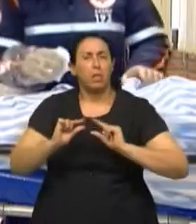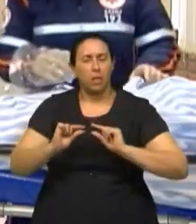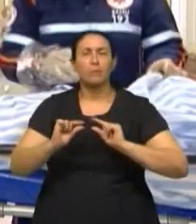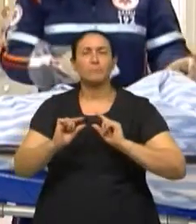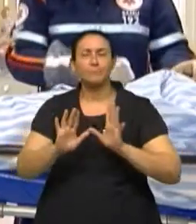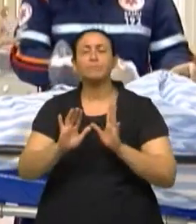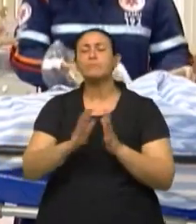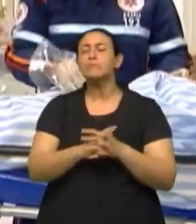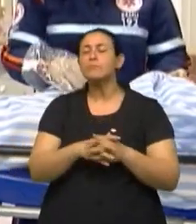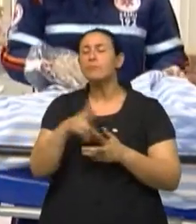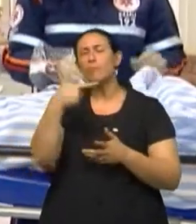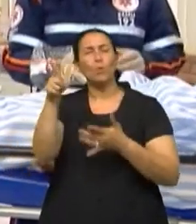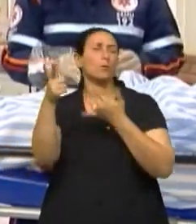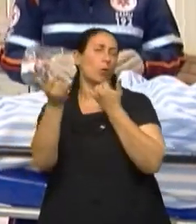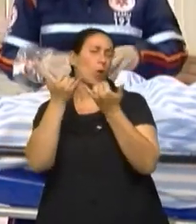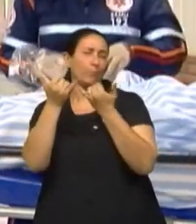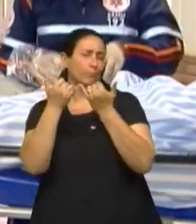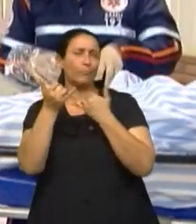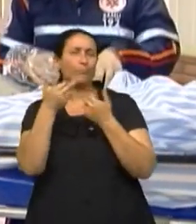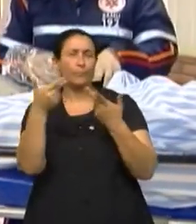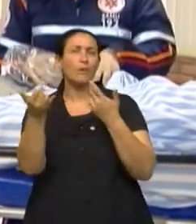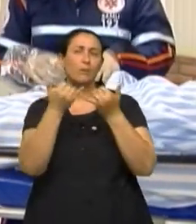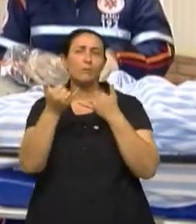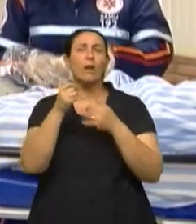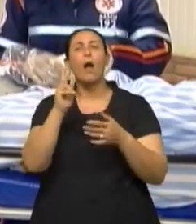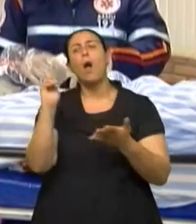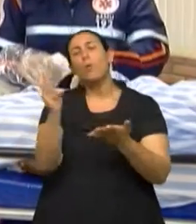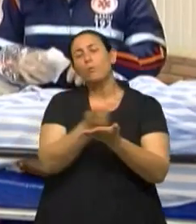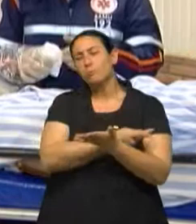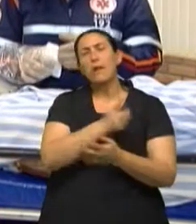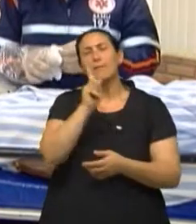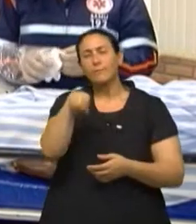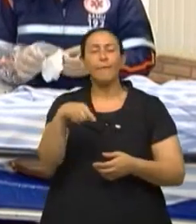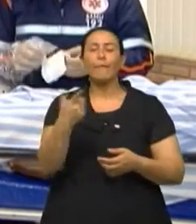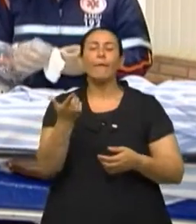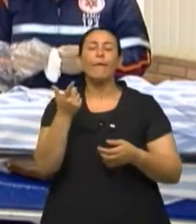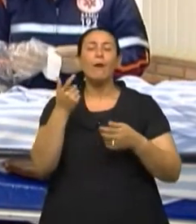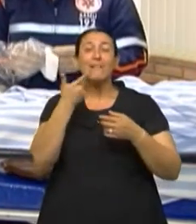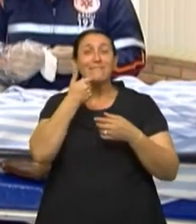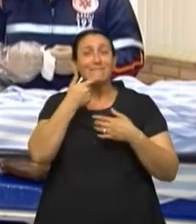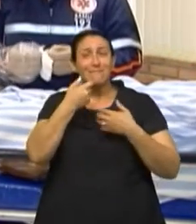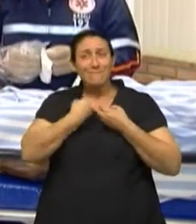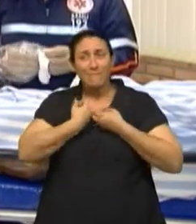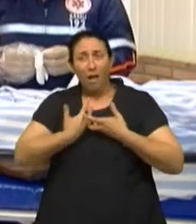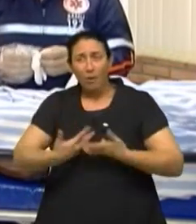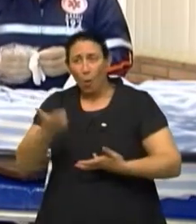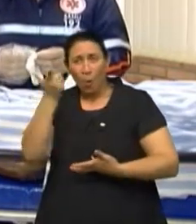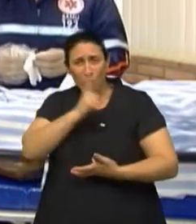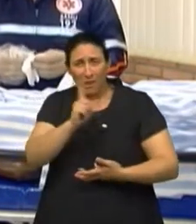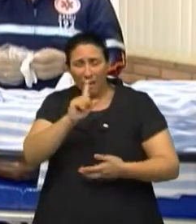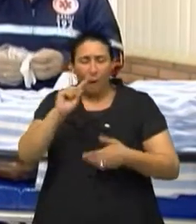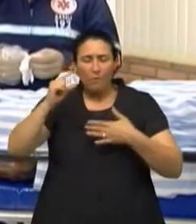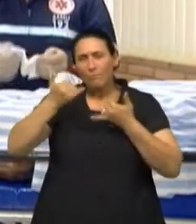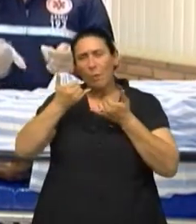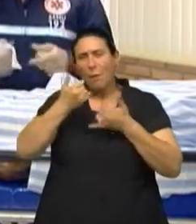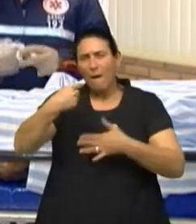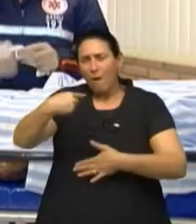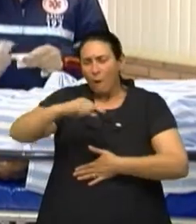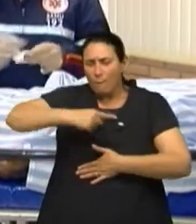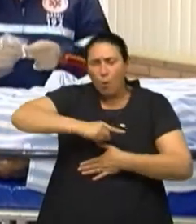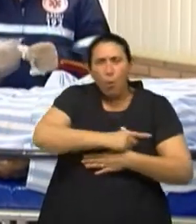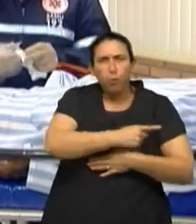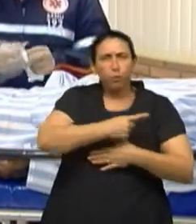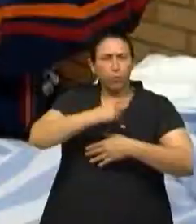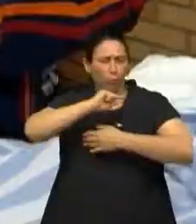seja, por exemplo, aqui na região inguinal, que esteja muito fundo, vocês não estão conseguindo conter, a gente pode colocar um